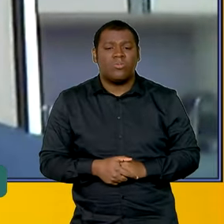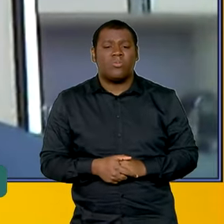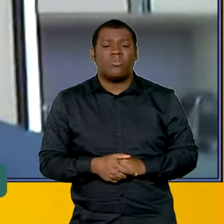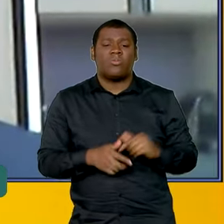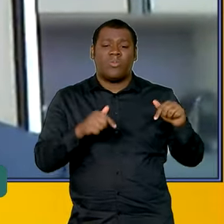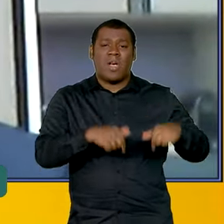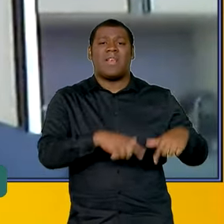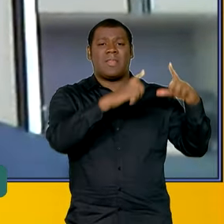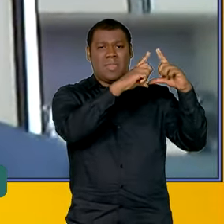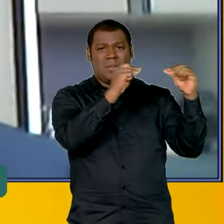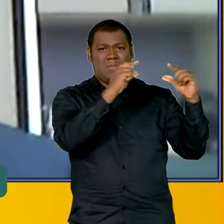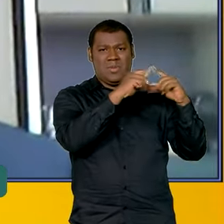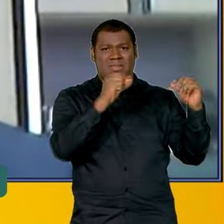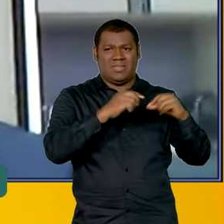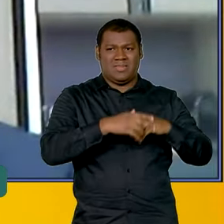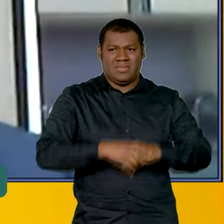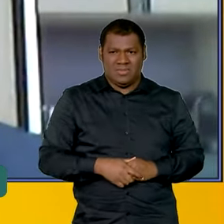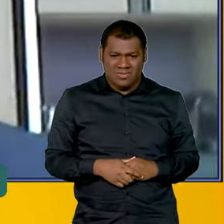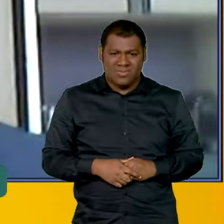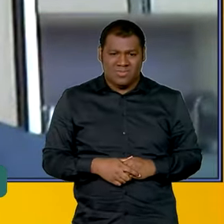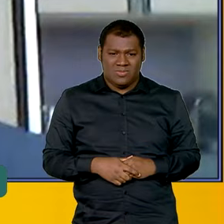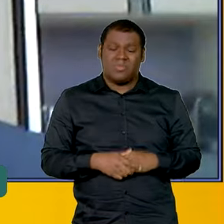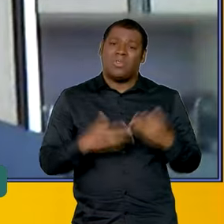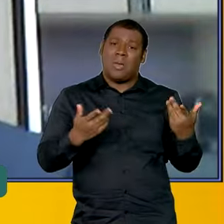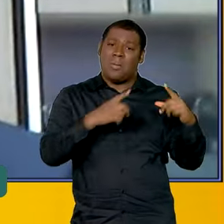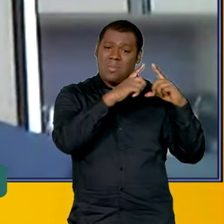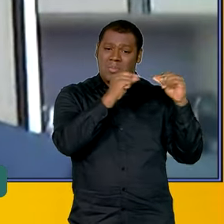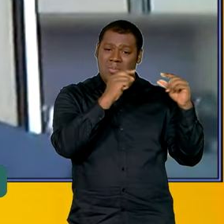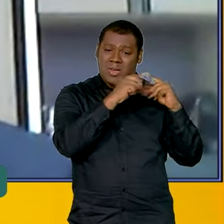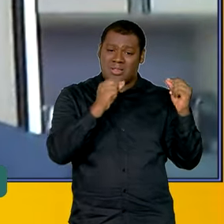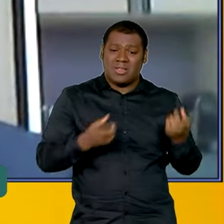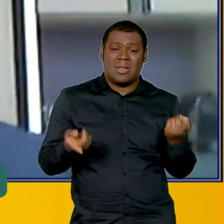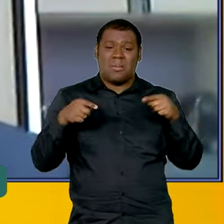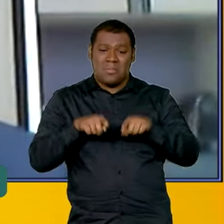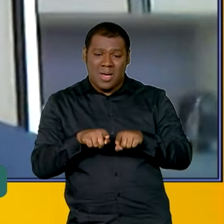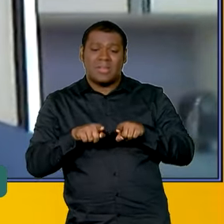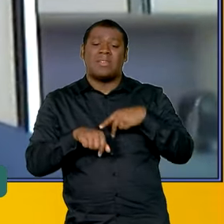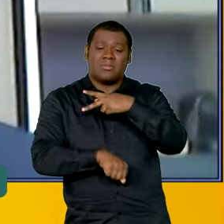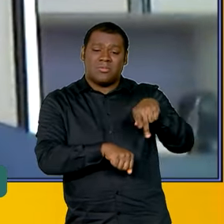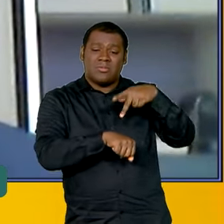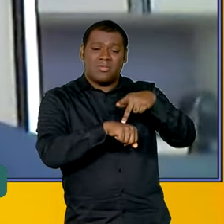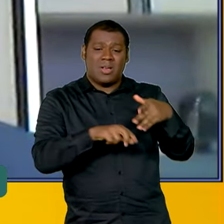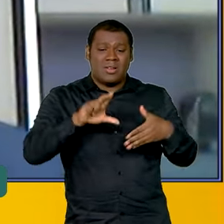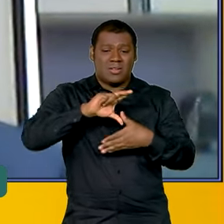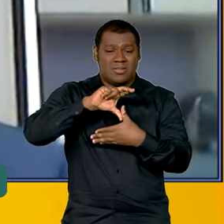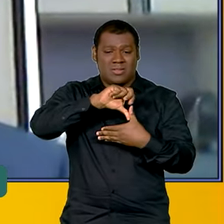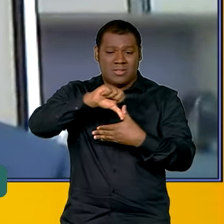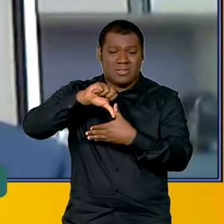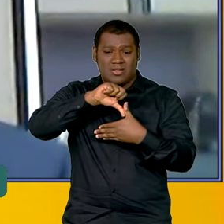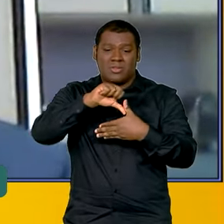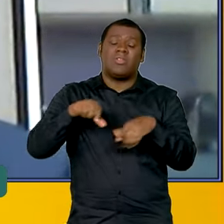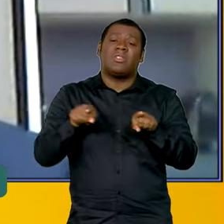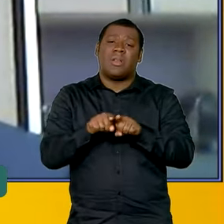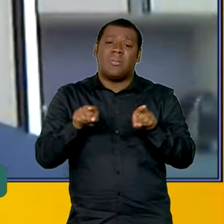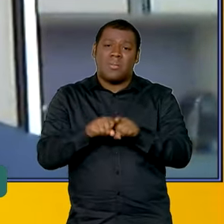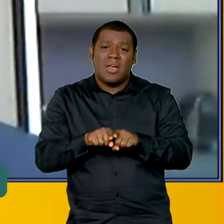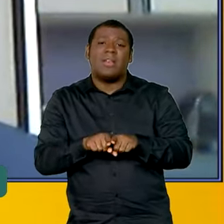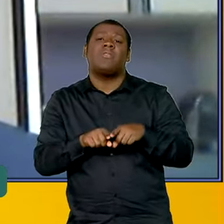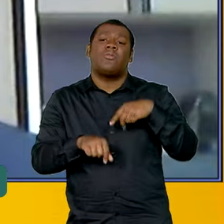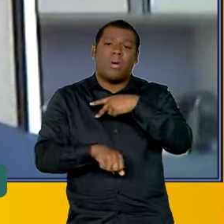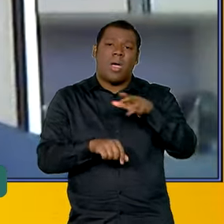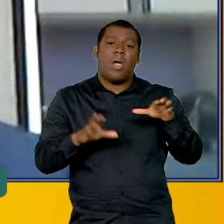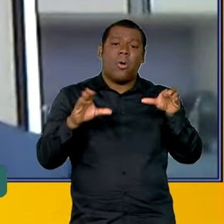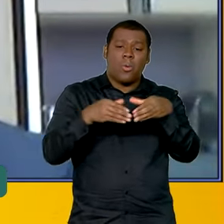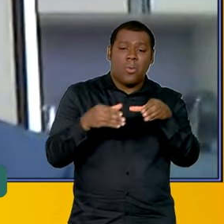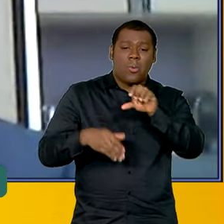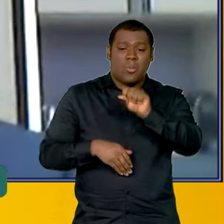Brasília, que é a nova integração sul-americana, ou mesmo da comunidade de estados latino-americanos e caribéns. Todos esses